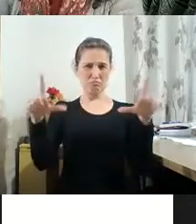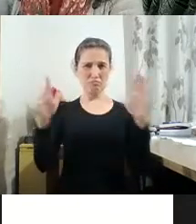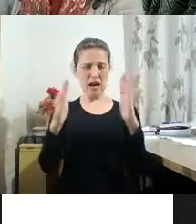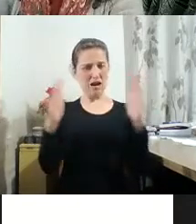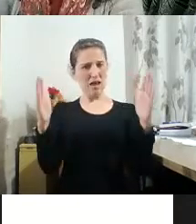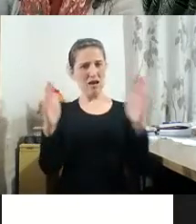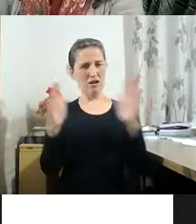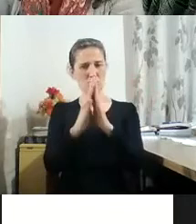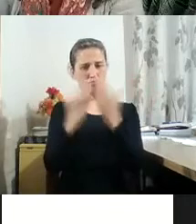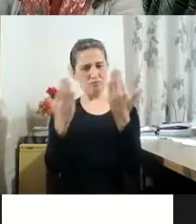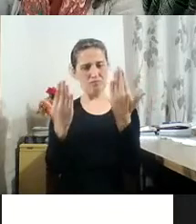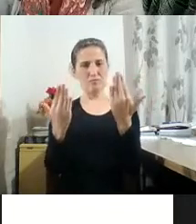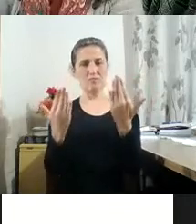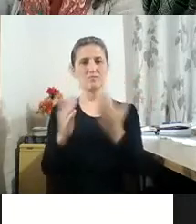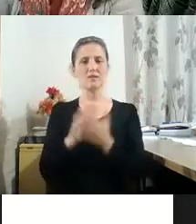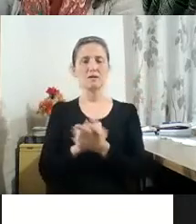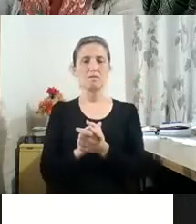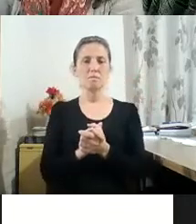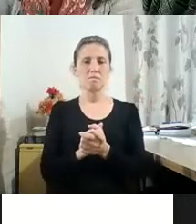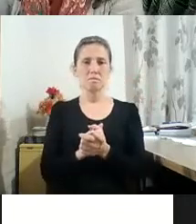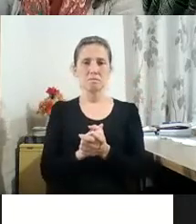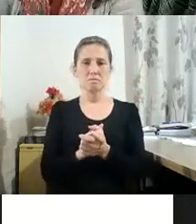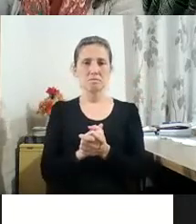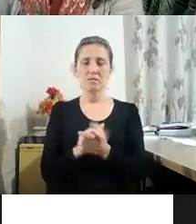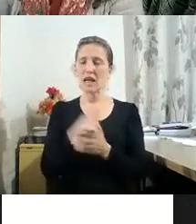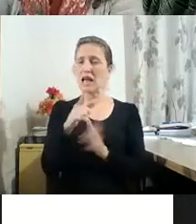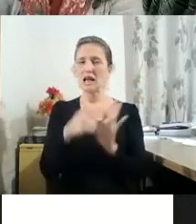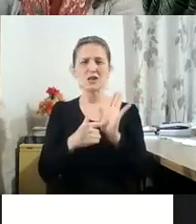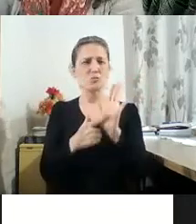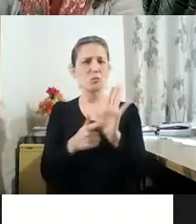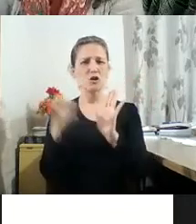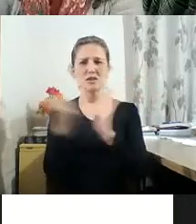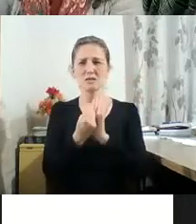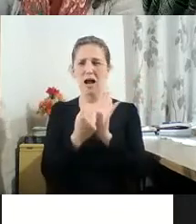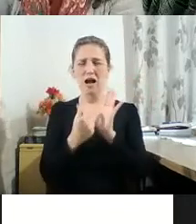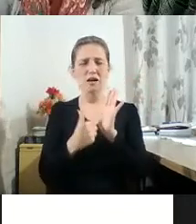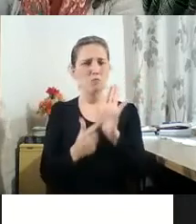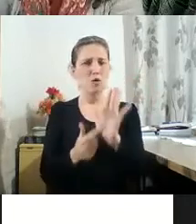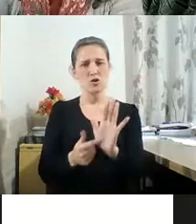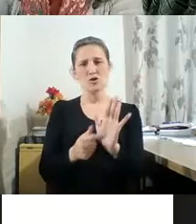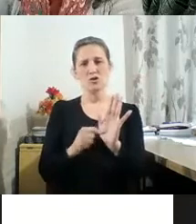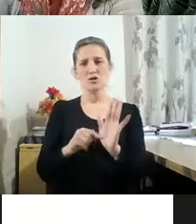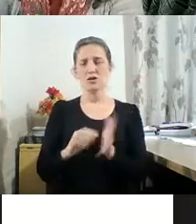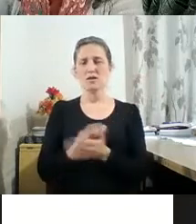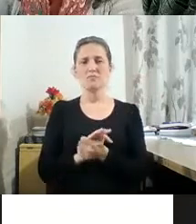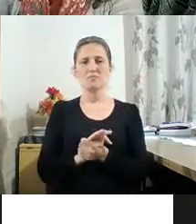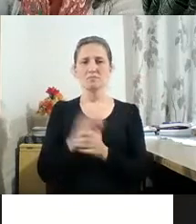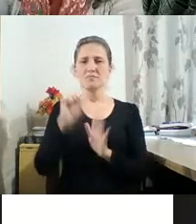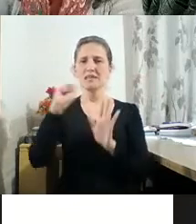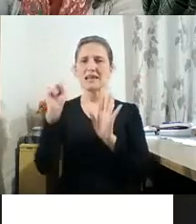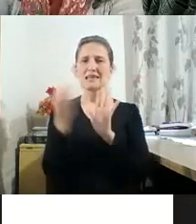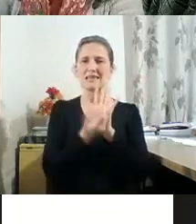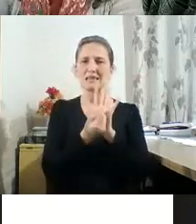que tem uma ou outra mais alto contraste, mas ele é todo simbólico. Meu trabalho, para mim mesmo, para a minha cabeça,